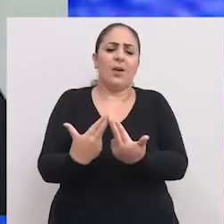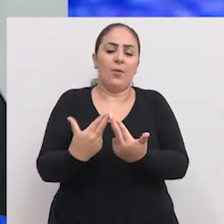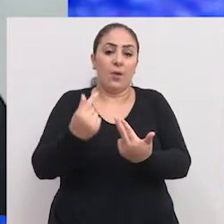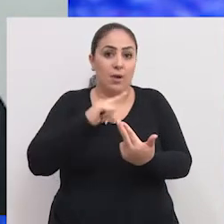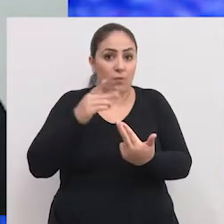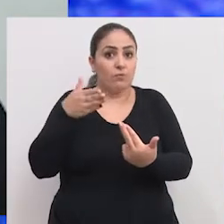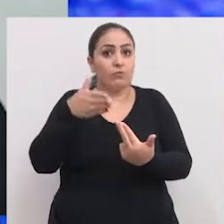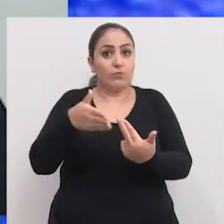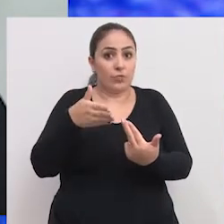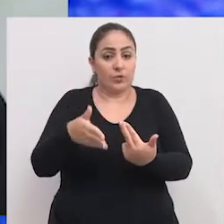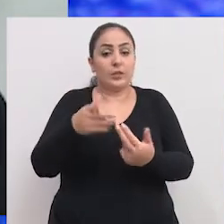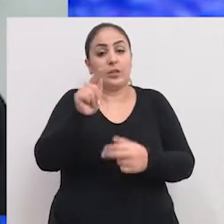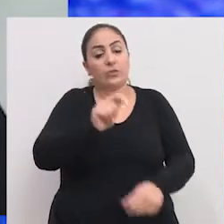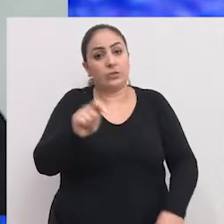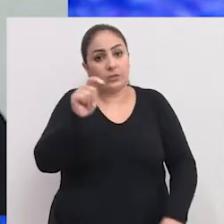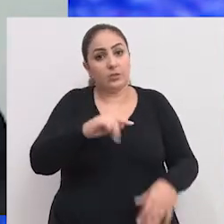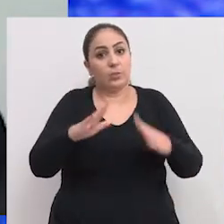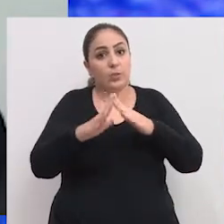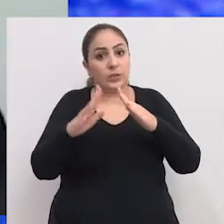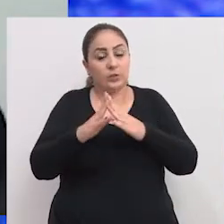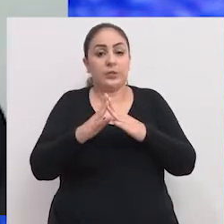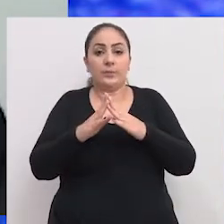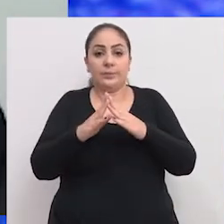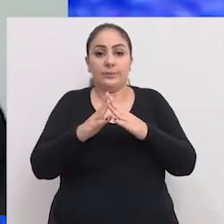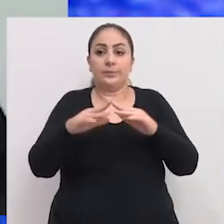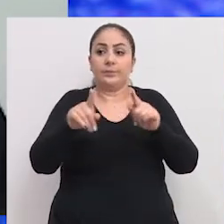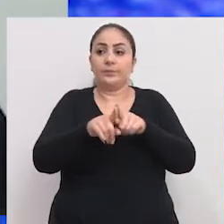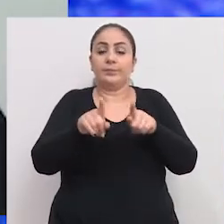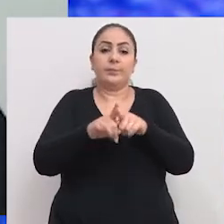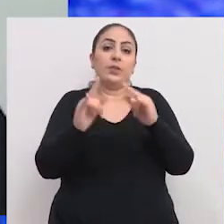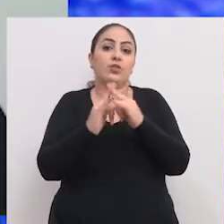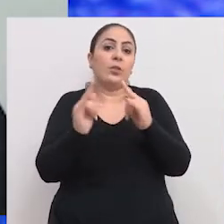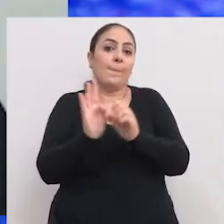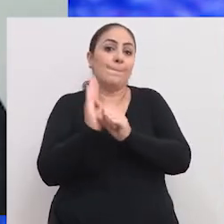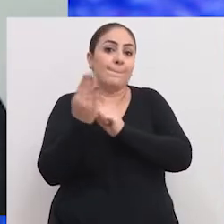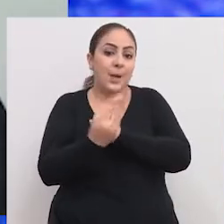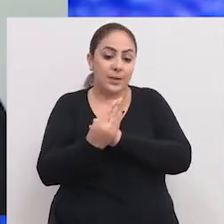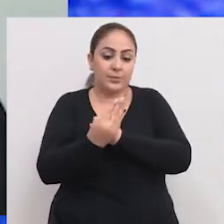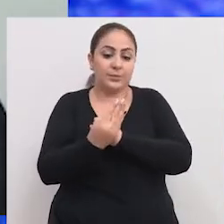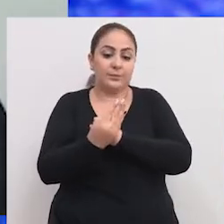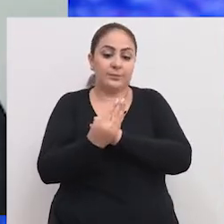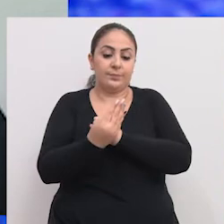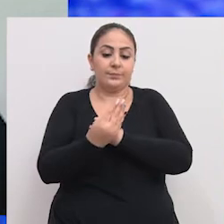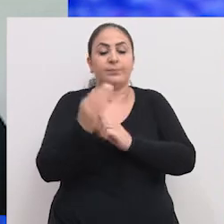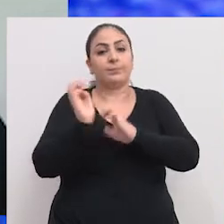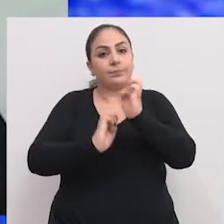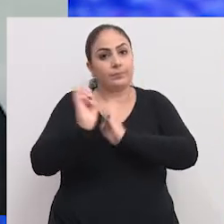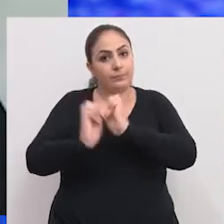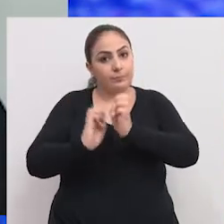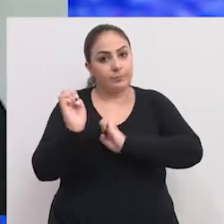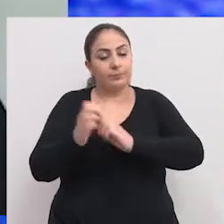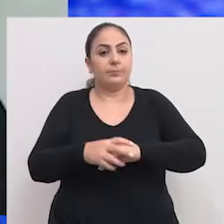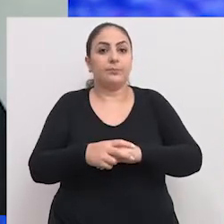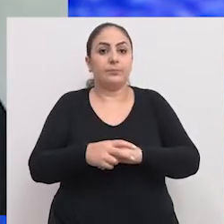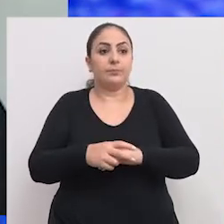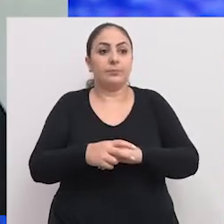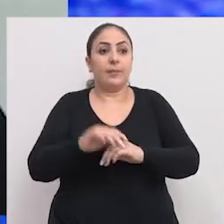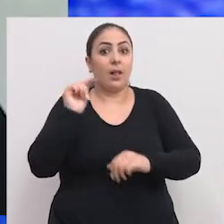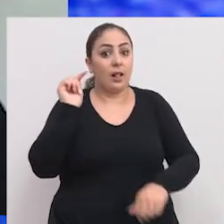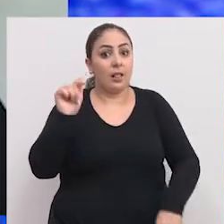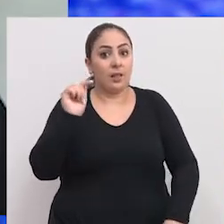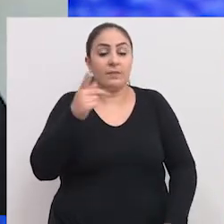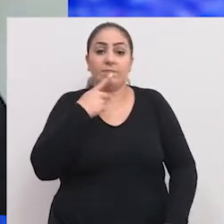reuniões que eu tive na Associação de Moradores, entidades do bairro, empresários,